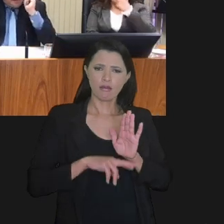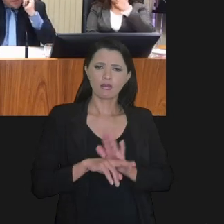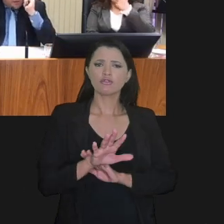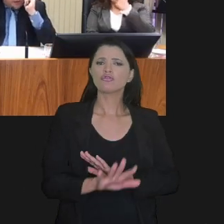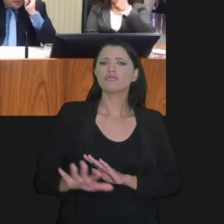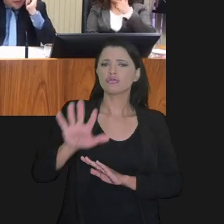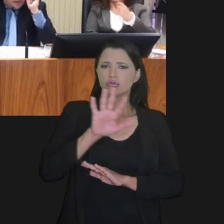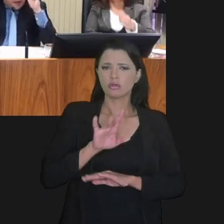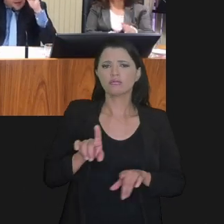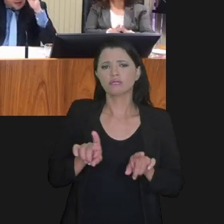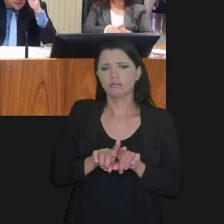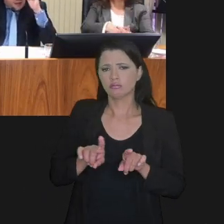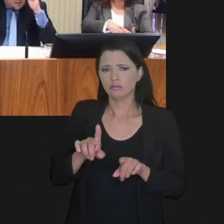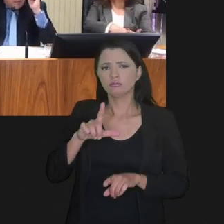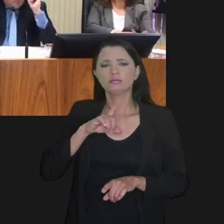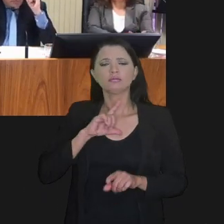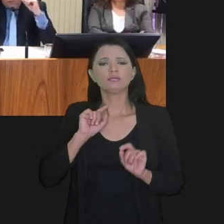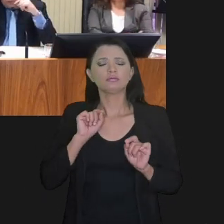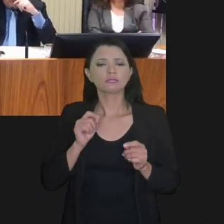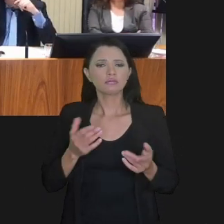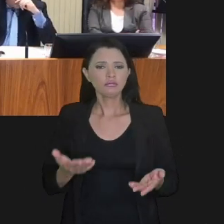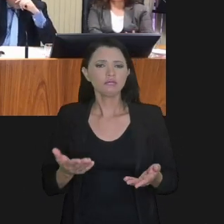Tratando um pouco das regras gerais também,